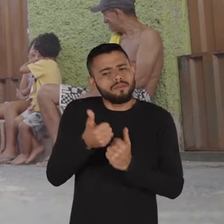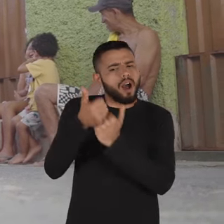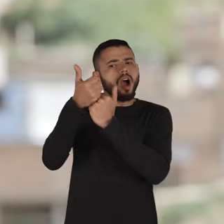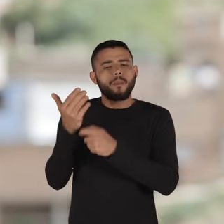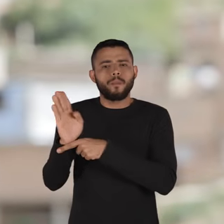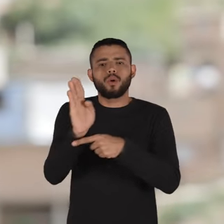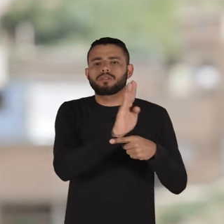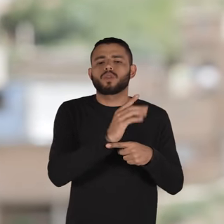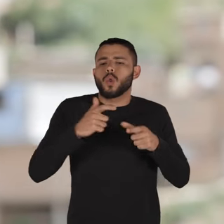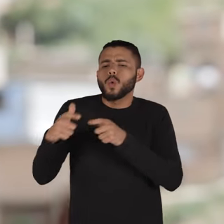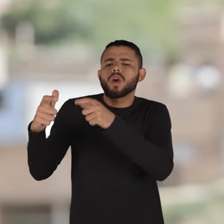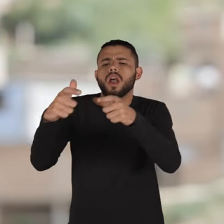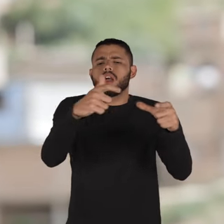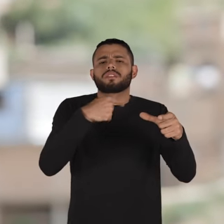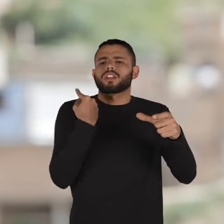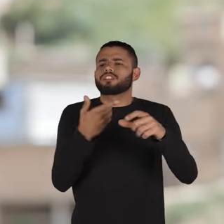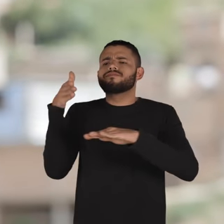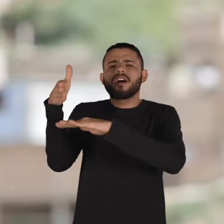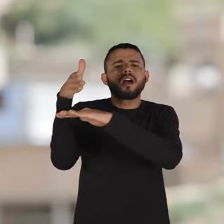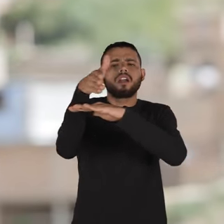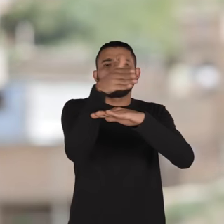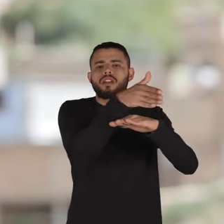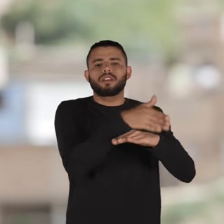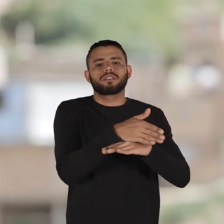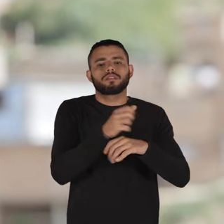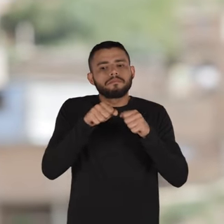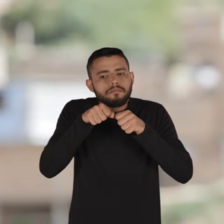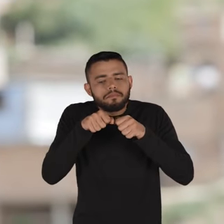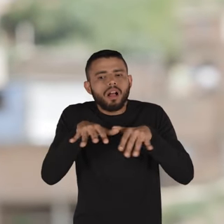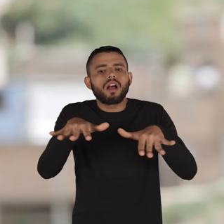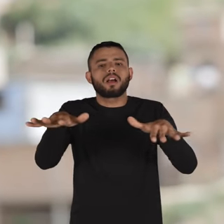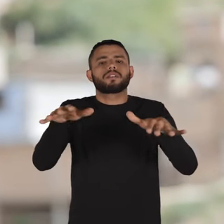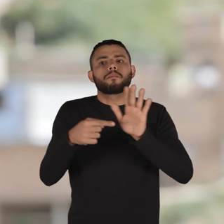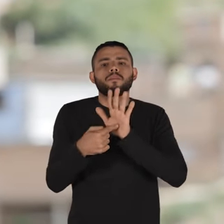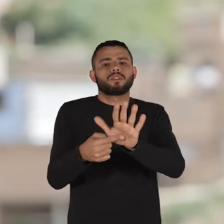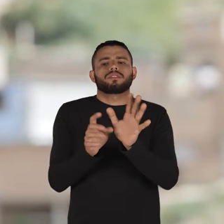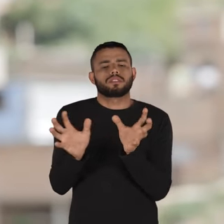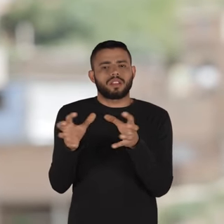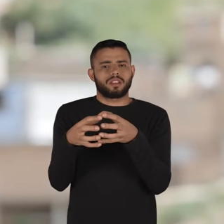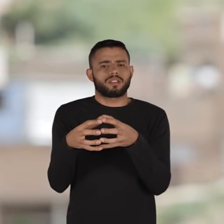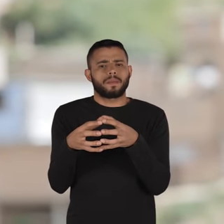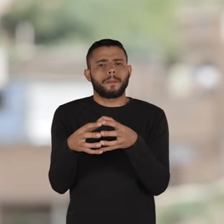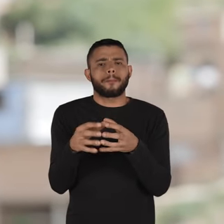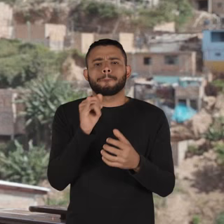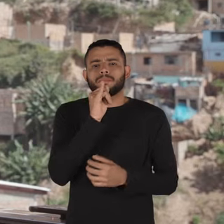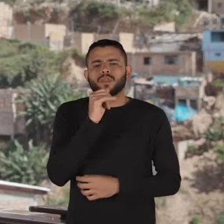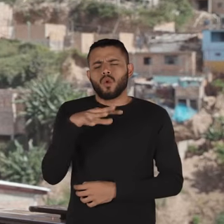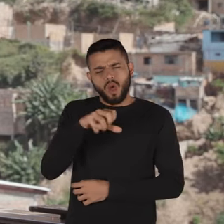apoio e por onde a gente passa é o reflexo dessa rede. É o reflexo de, tipo,